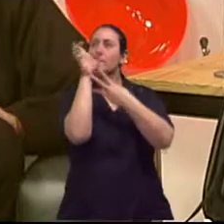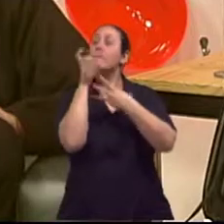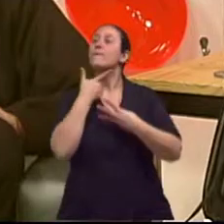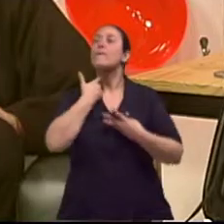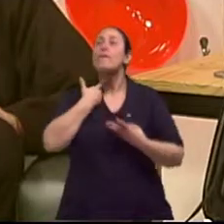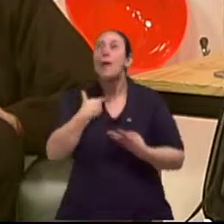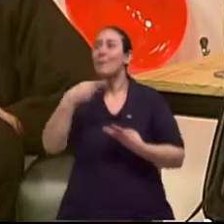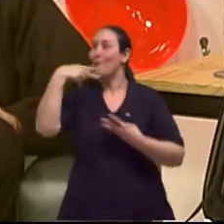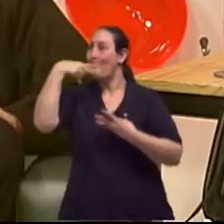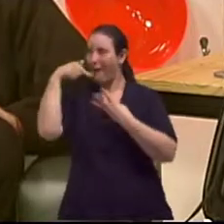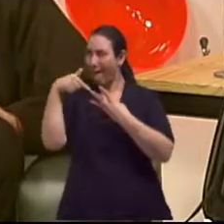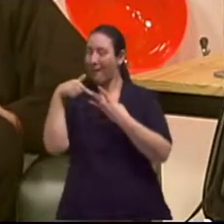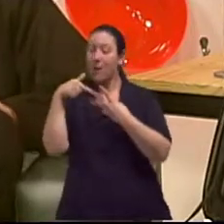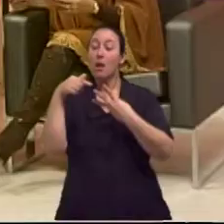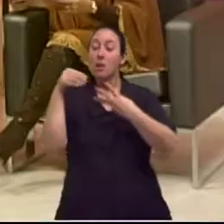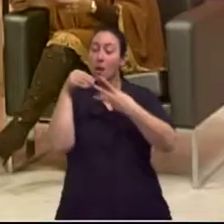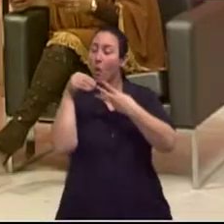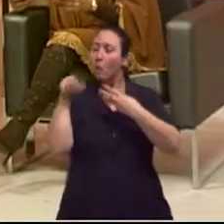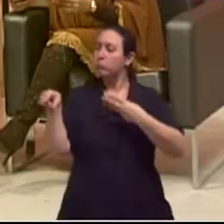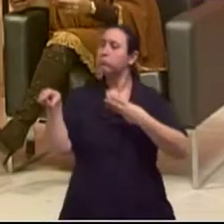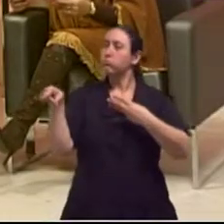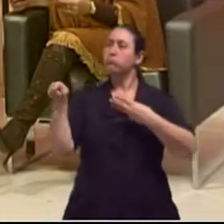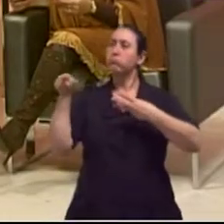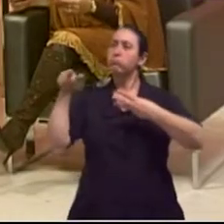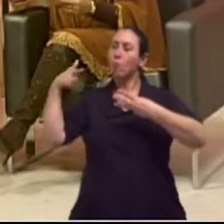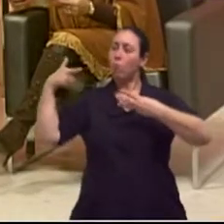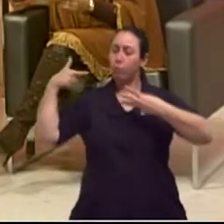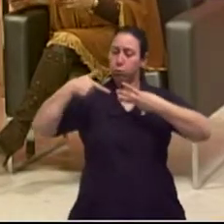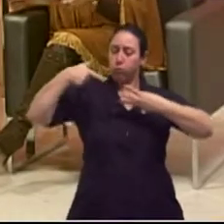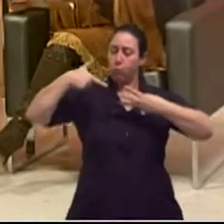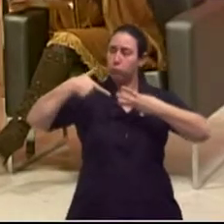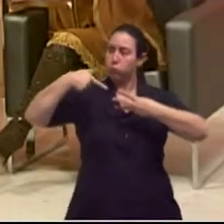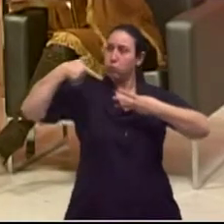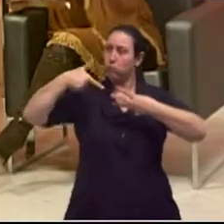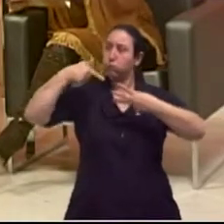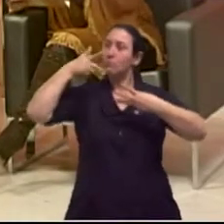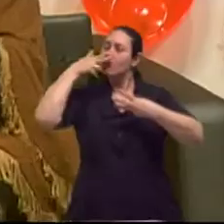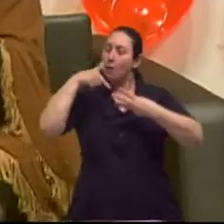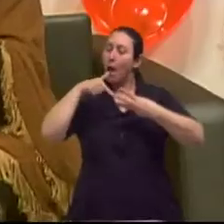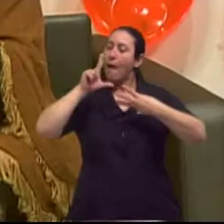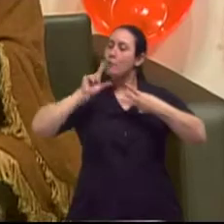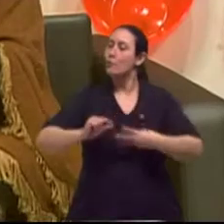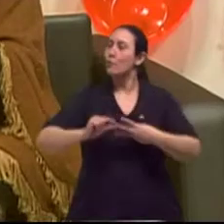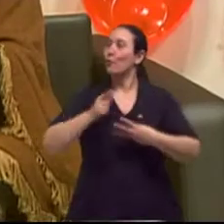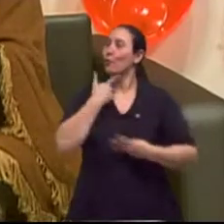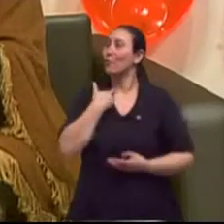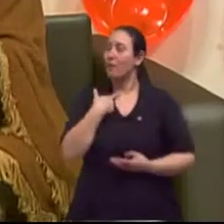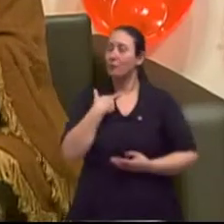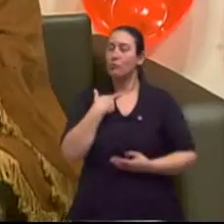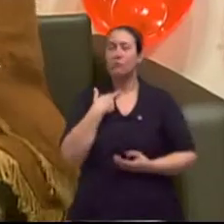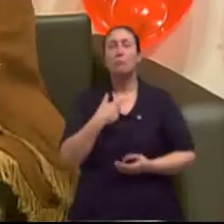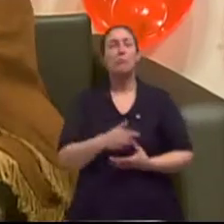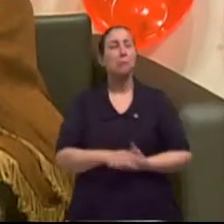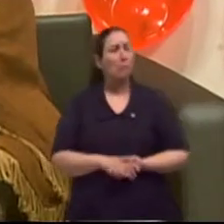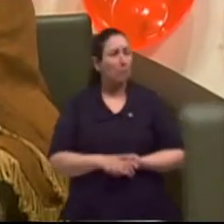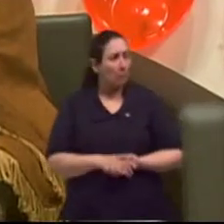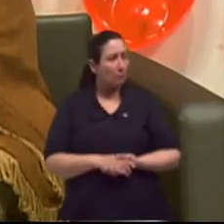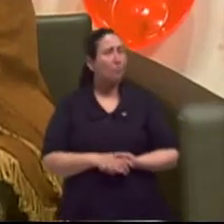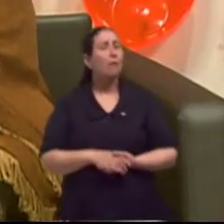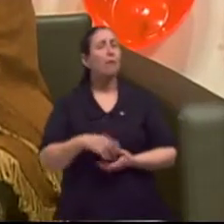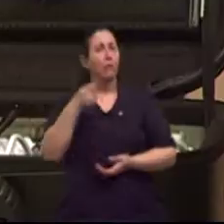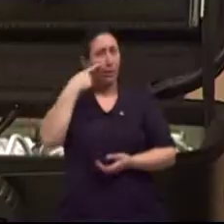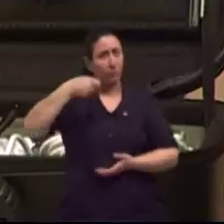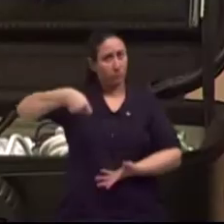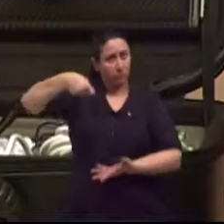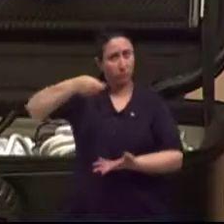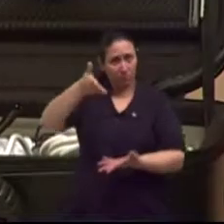ser... E não o que vem de fora. Já, já, já seja o suficiente. Perfeito. Eu chamo a atenção o seguinte, gente. Isso aqui é uma malinha